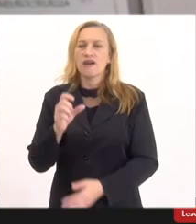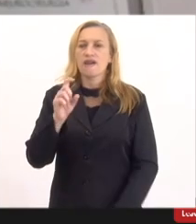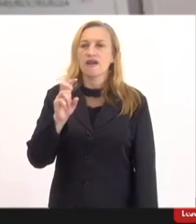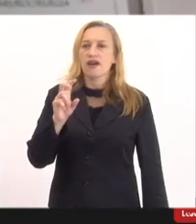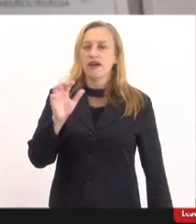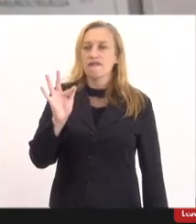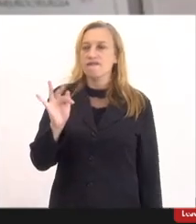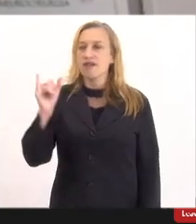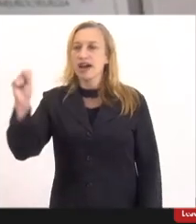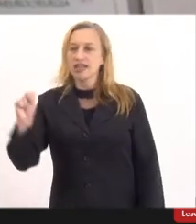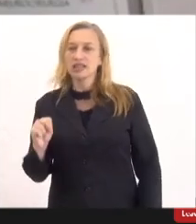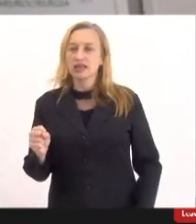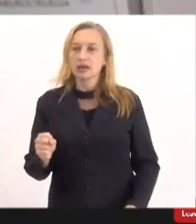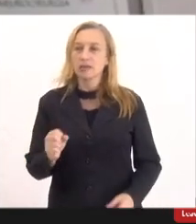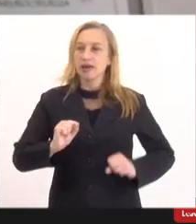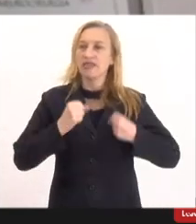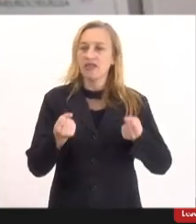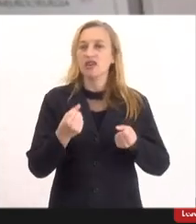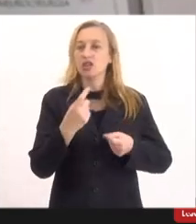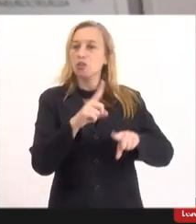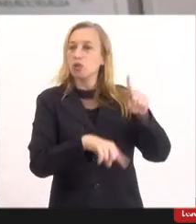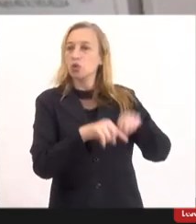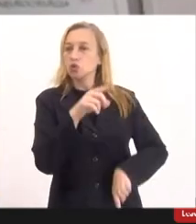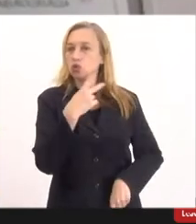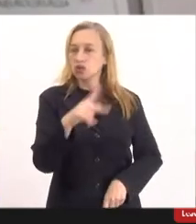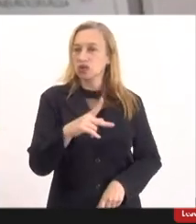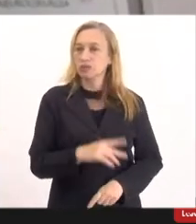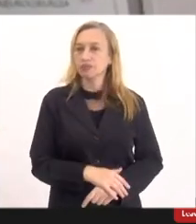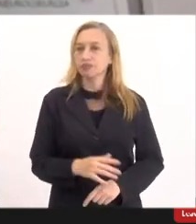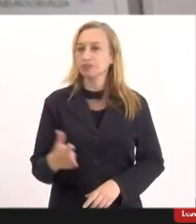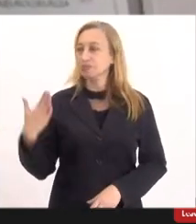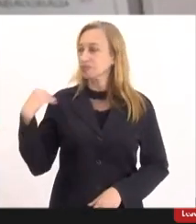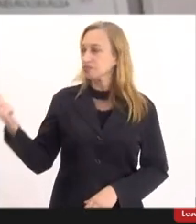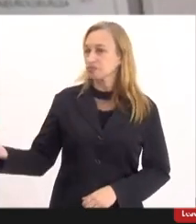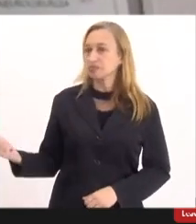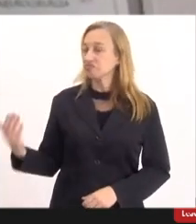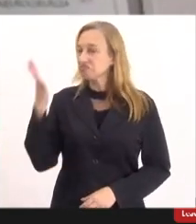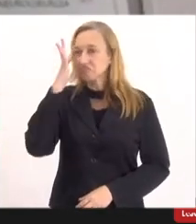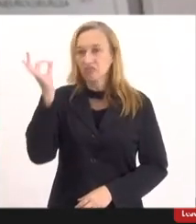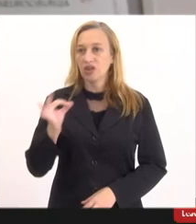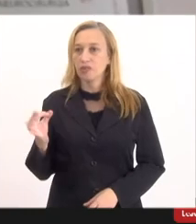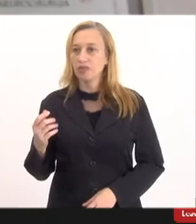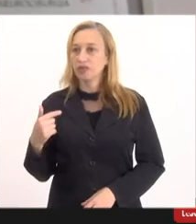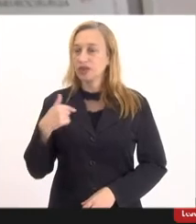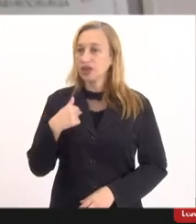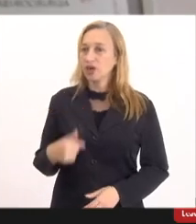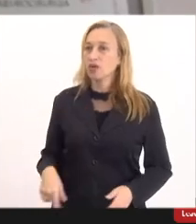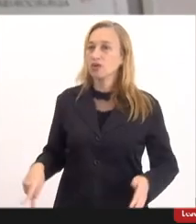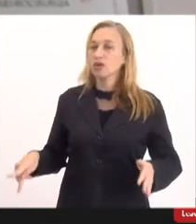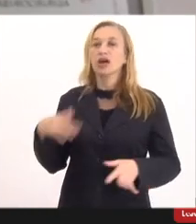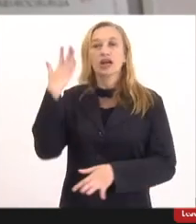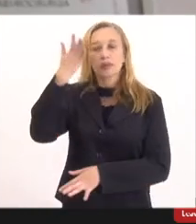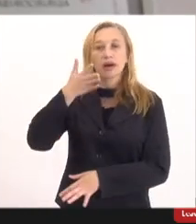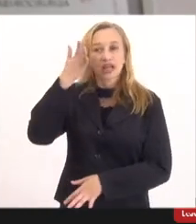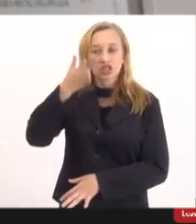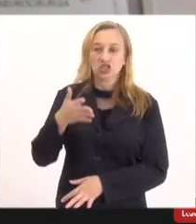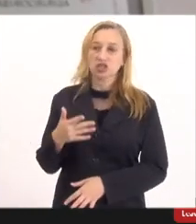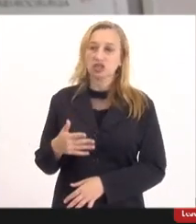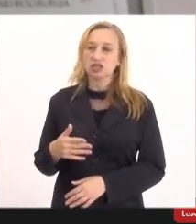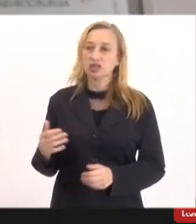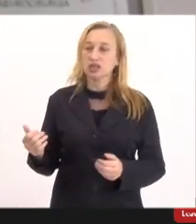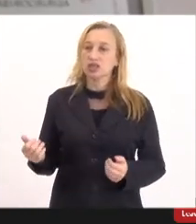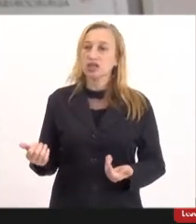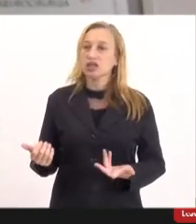para defender um produto dela e ele estava do meu lado e não sabiam que eu e era um dos palestrantes e eles eles